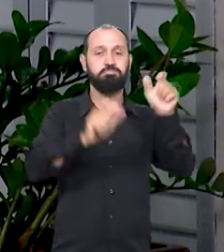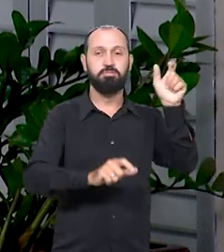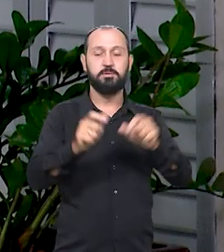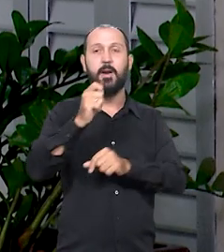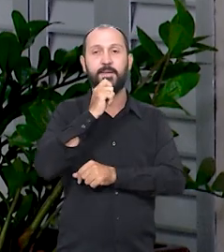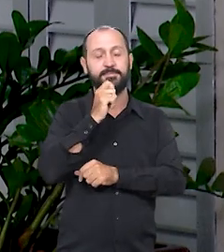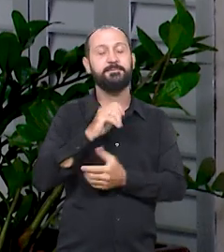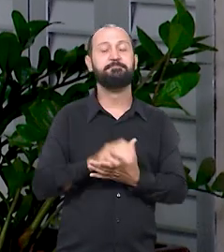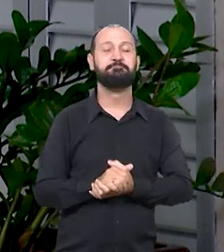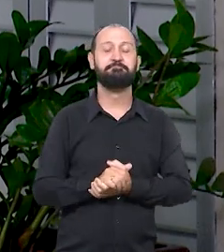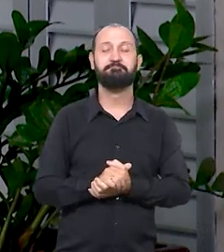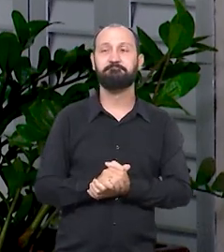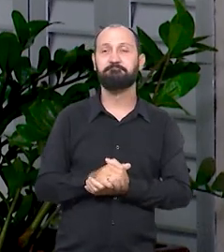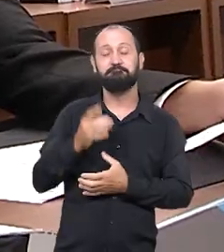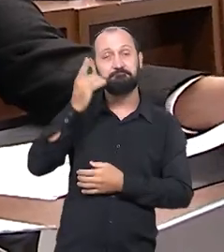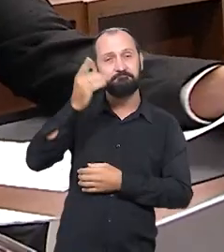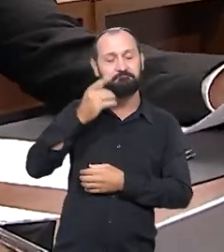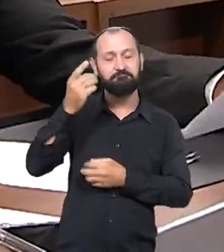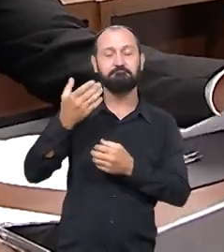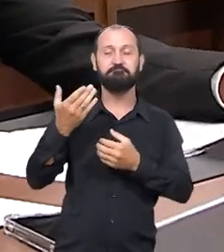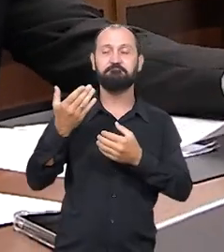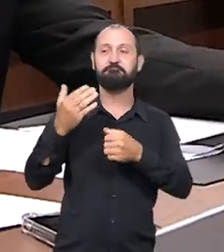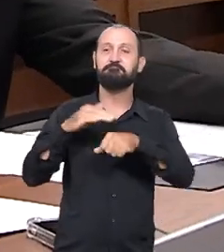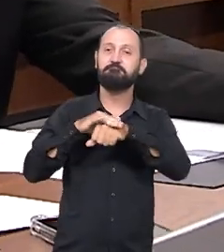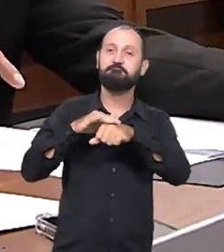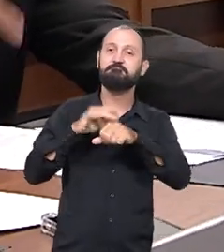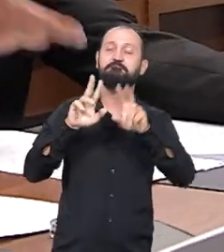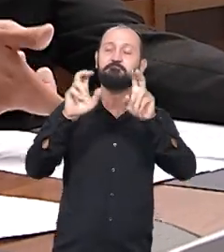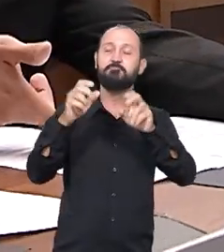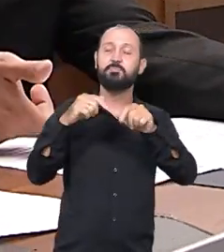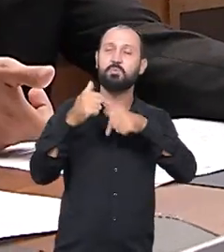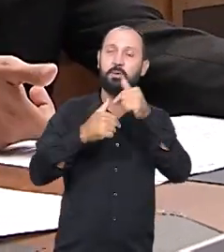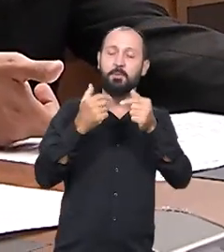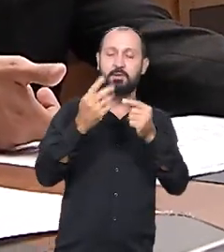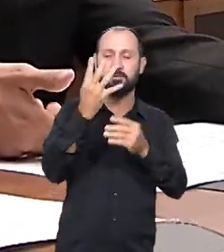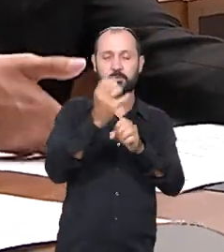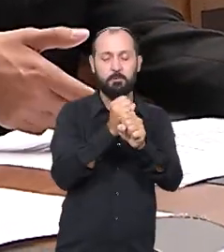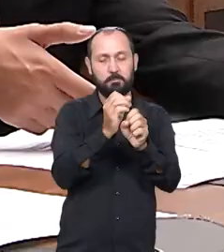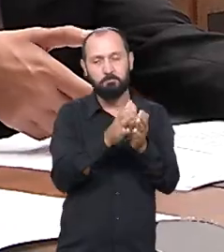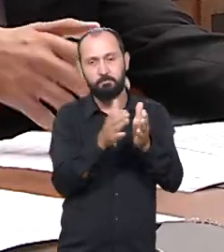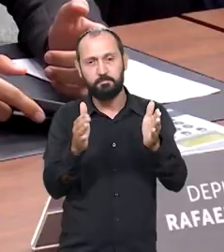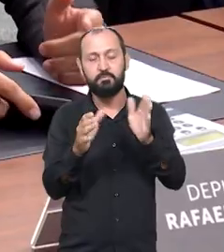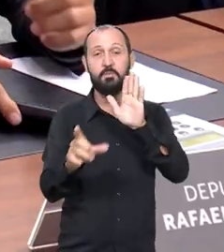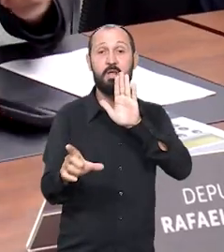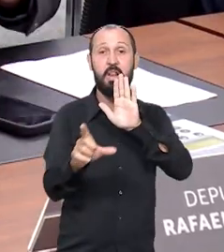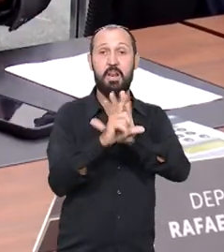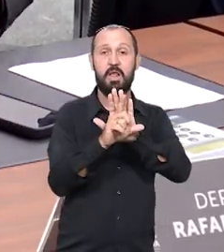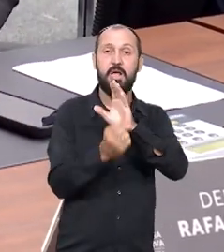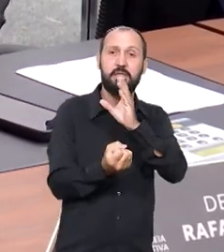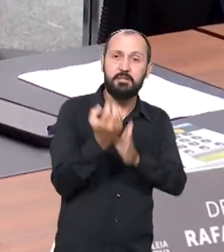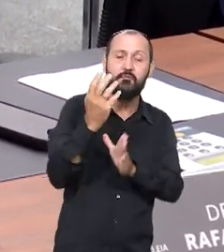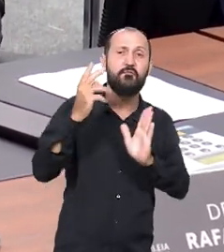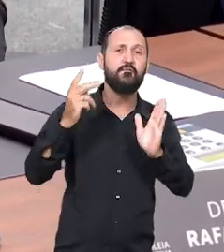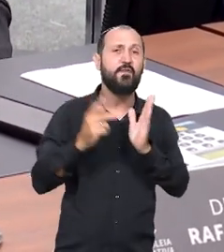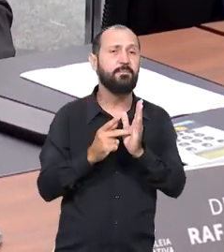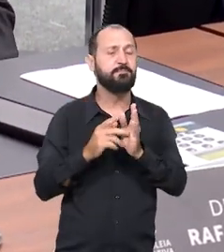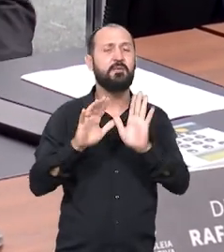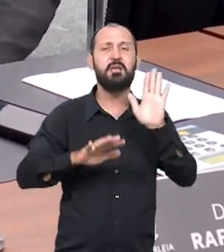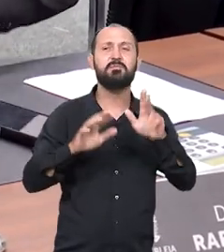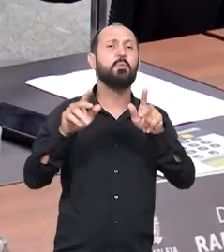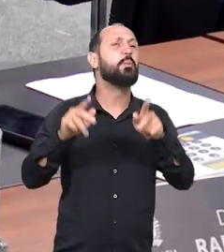Deputado, vamos falar um pouquinho aqui do mandato e desse trabalho de legislação mesmo, que muitas vezes a população